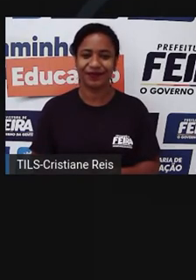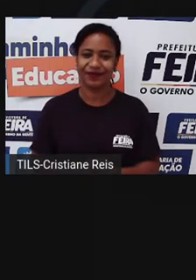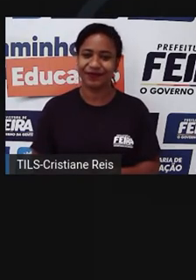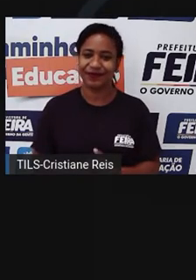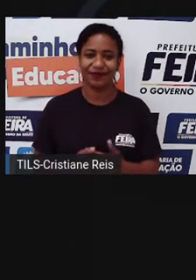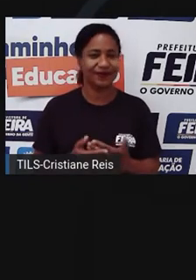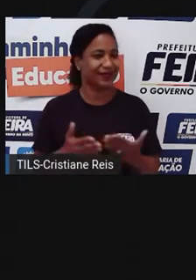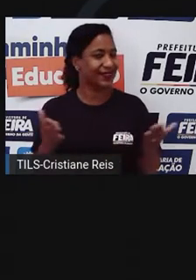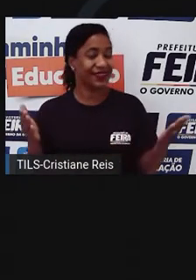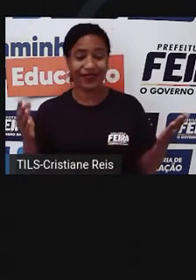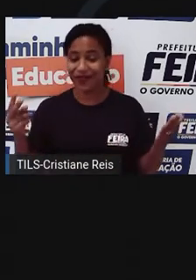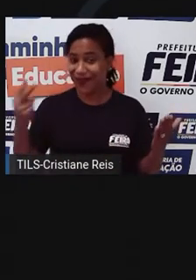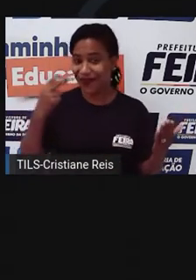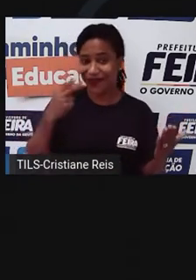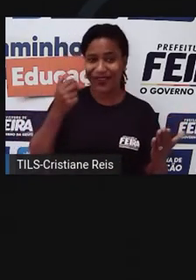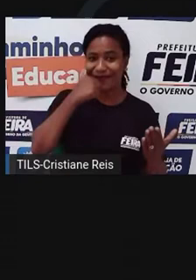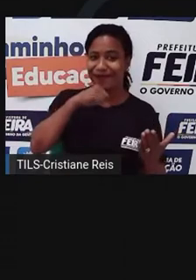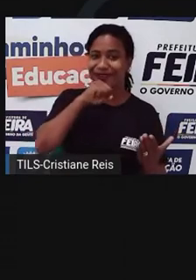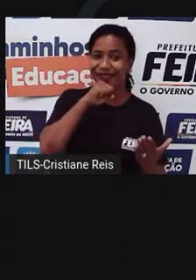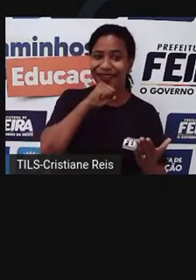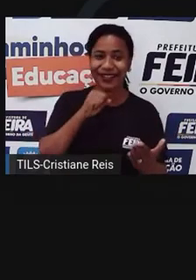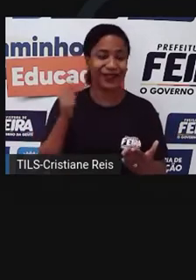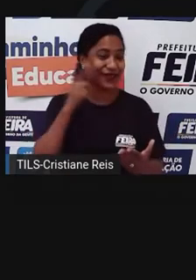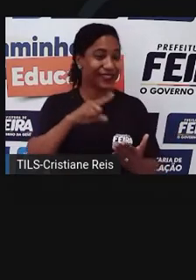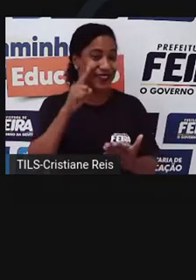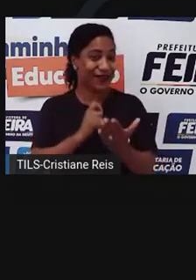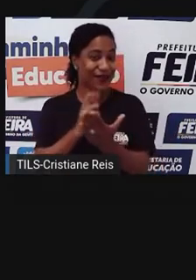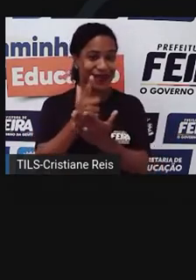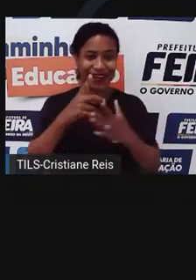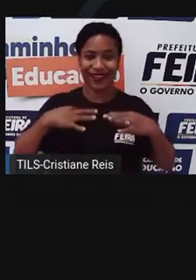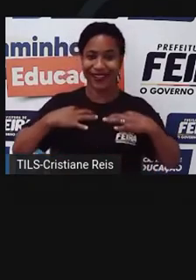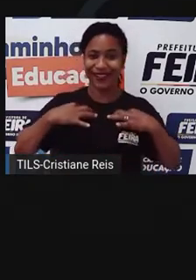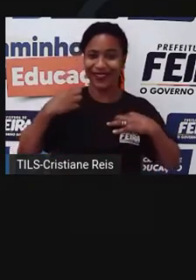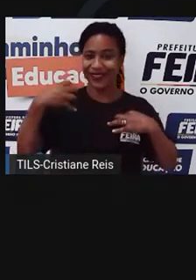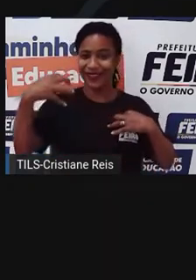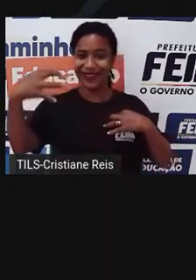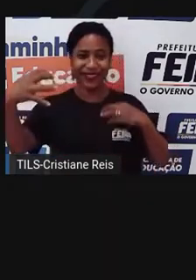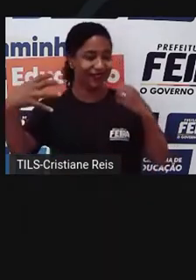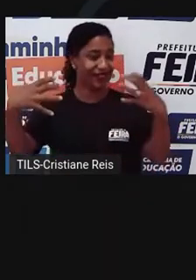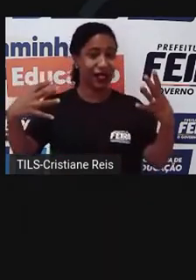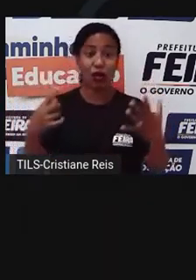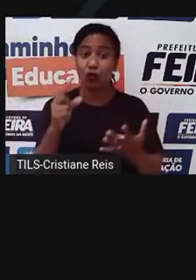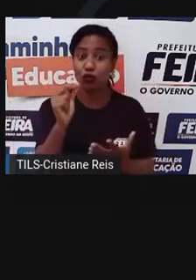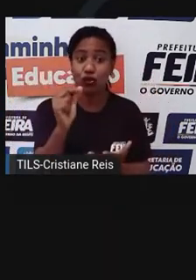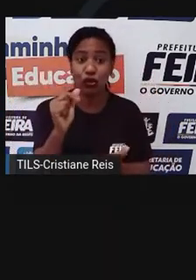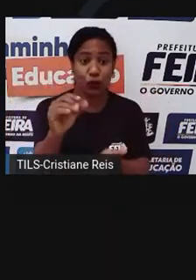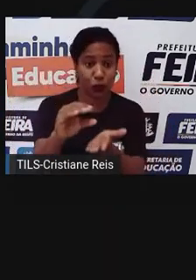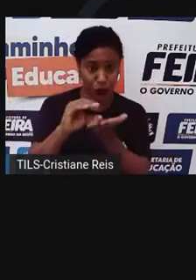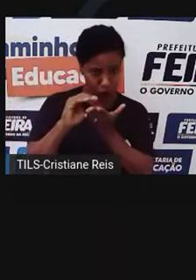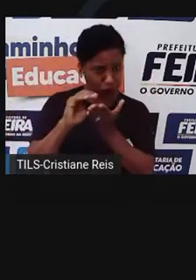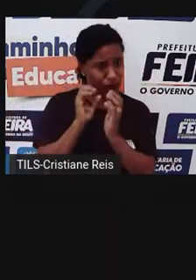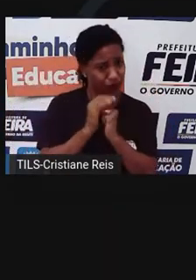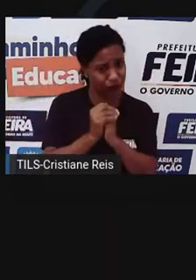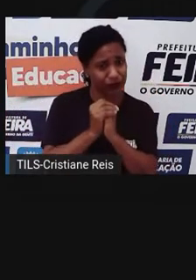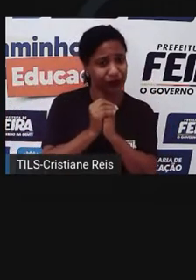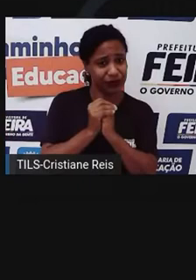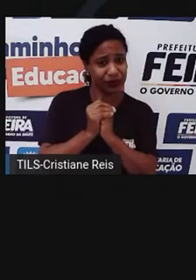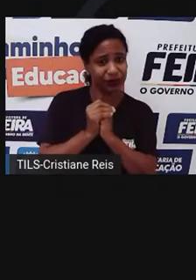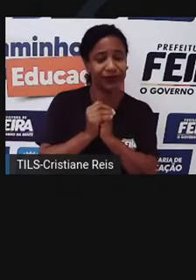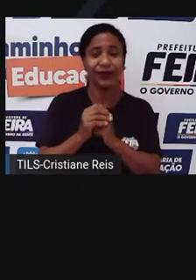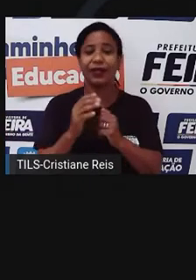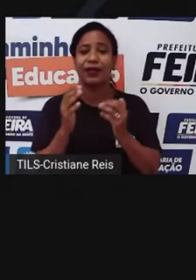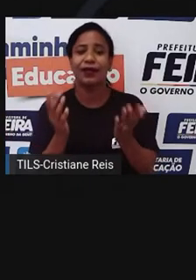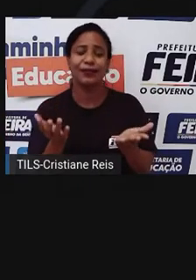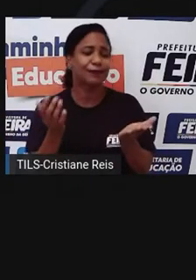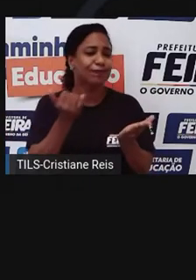Pai, mãe! Olha só o que eu consegui pela nossa viagem! Será que vocês podem adiantar minha mesada pra gente comprar os pés de pato? Oh, não vai